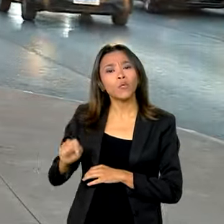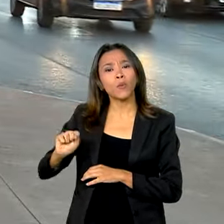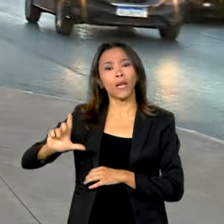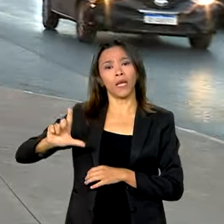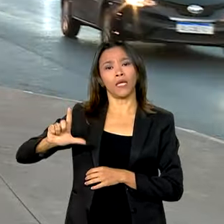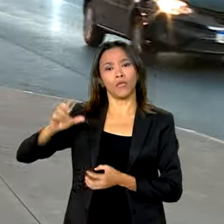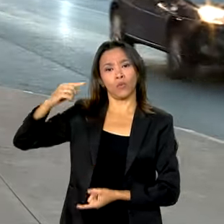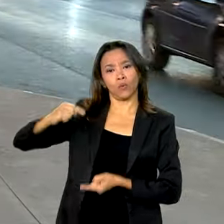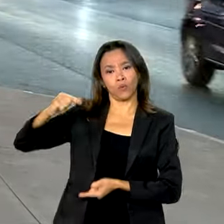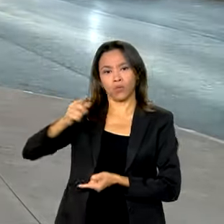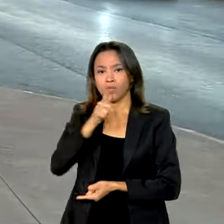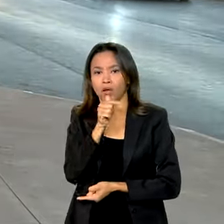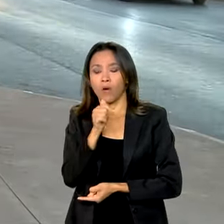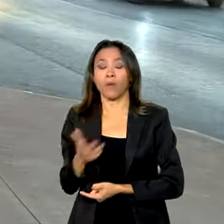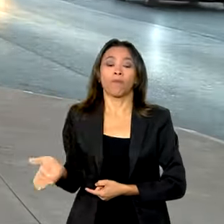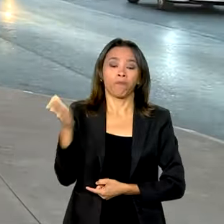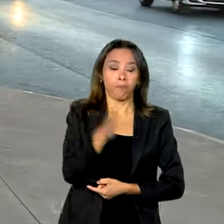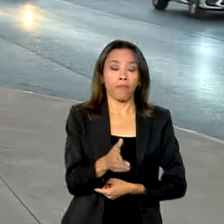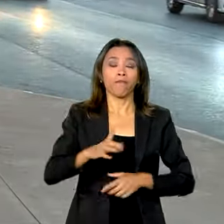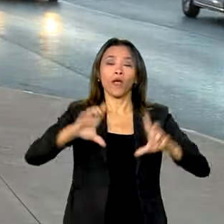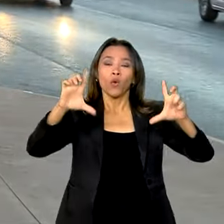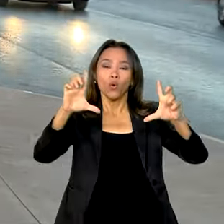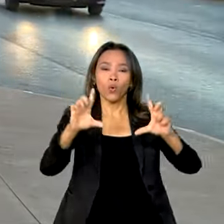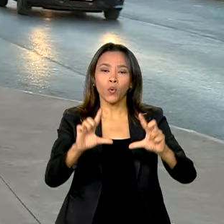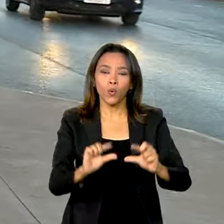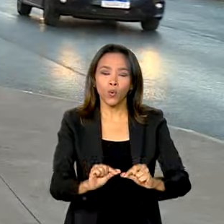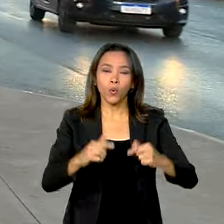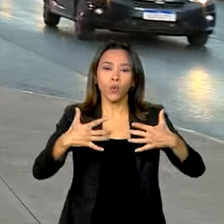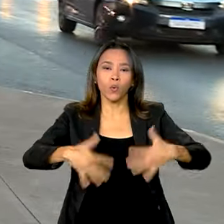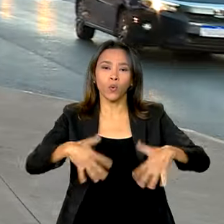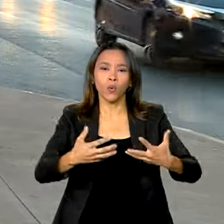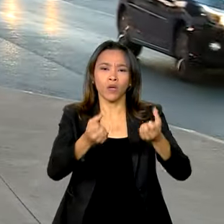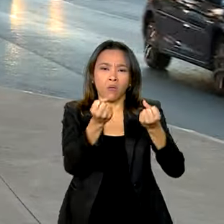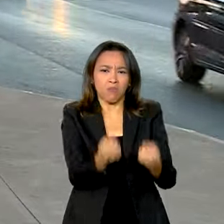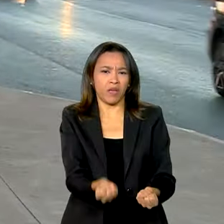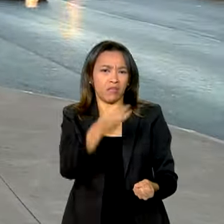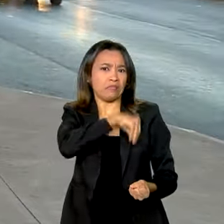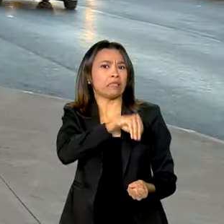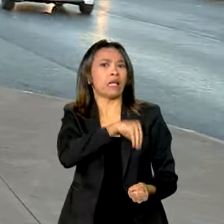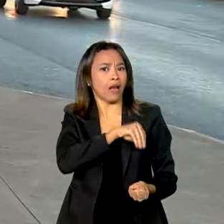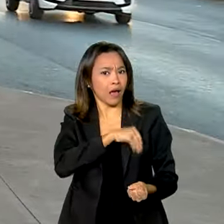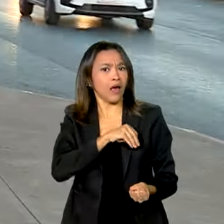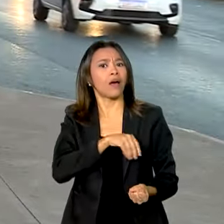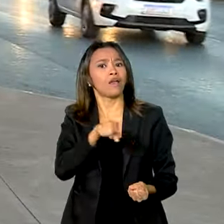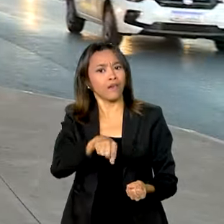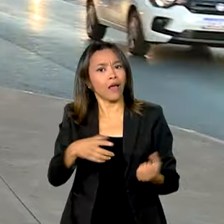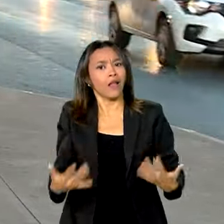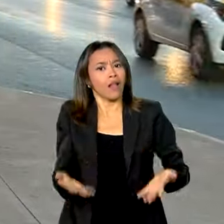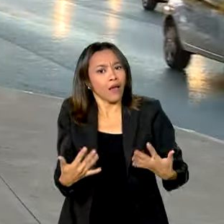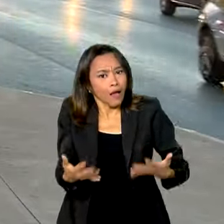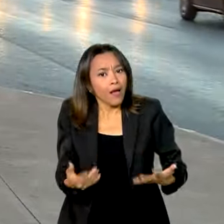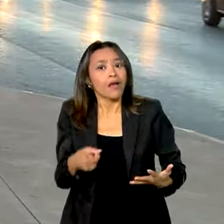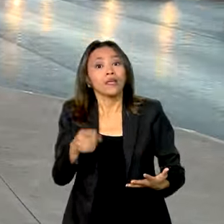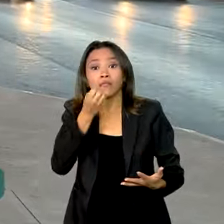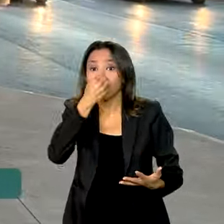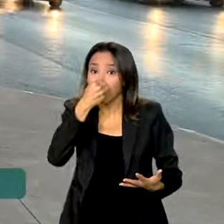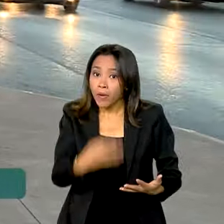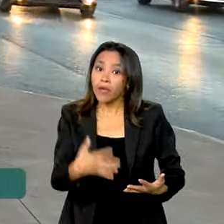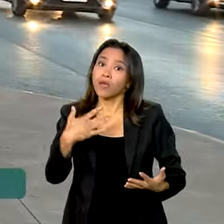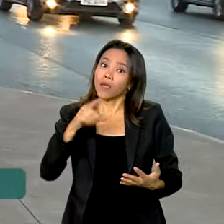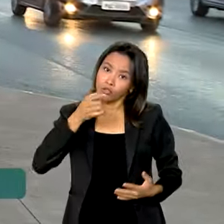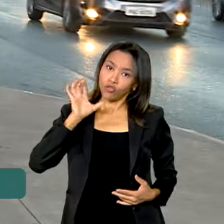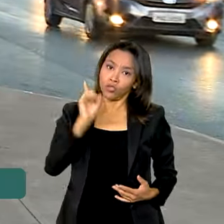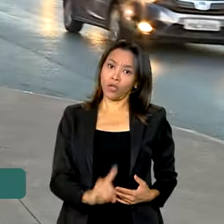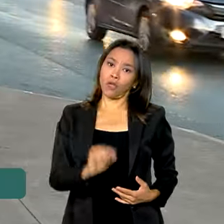o orçamento das famílias mais carentes, a ideia é garantir o acesso a um bem essencial para a vida, um